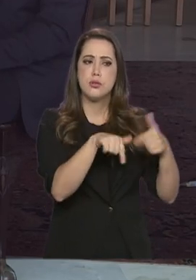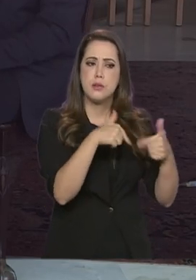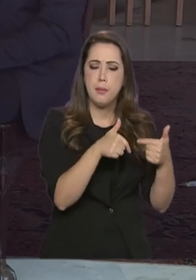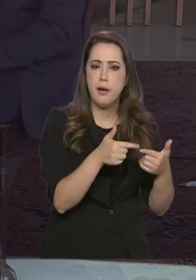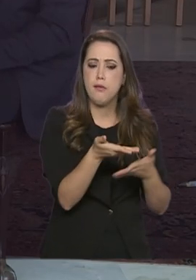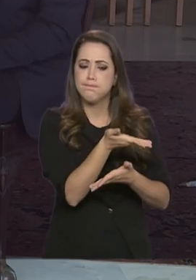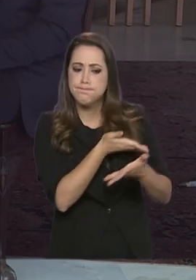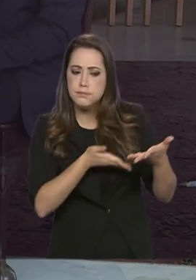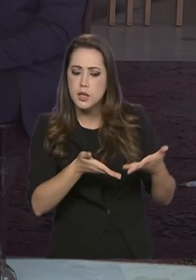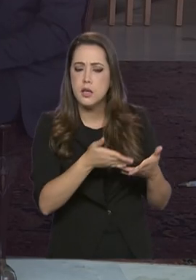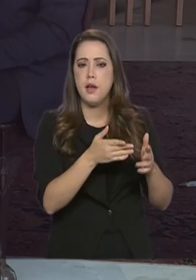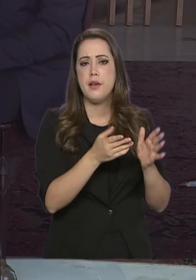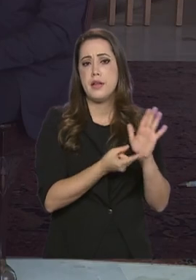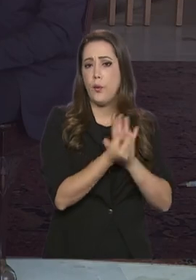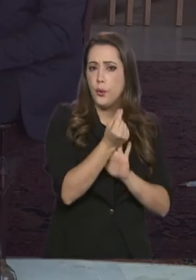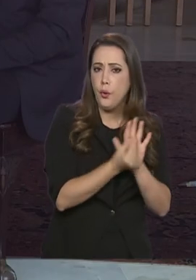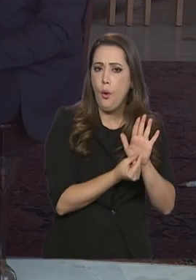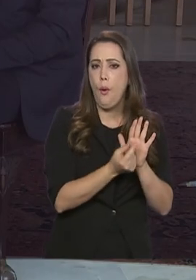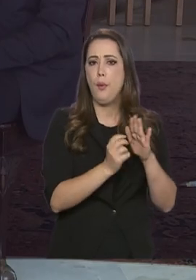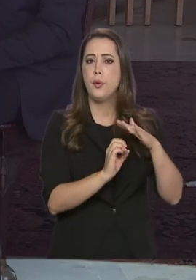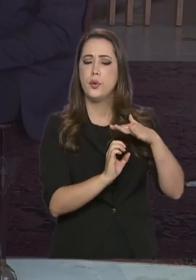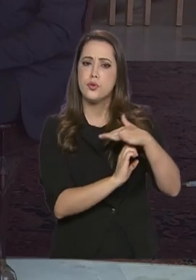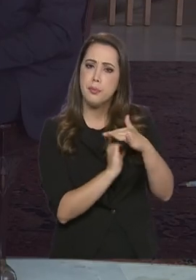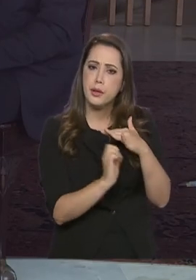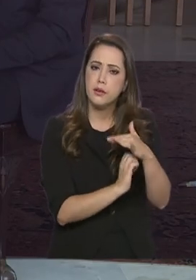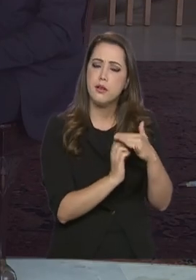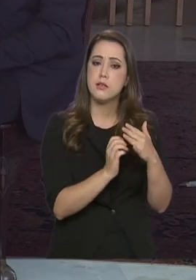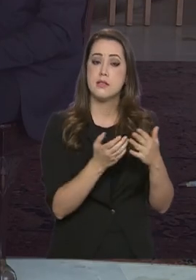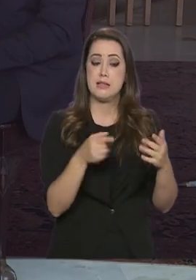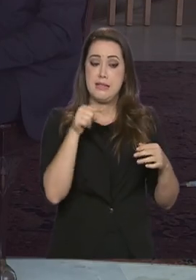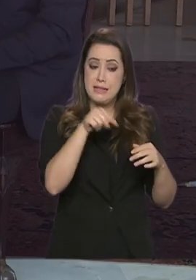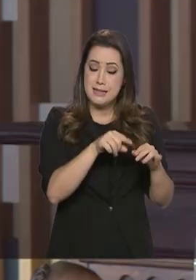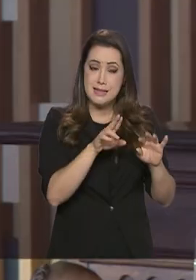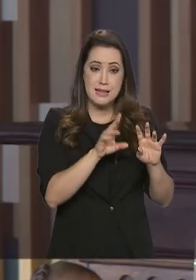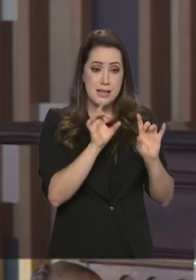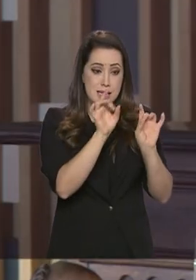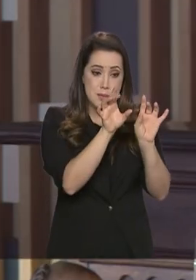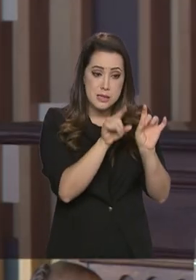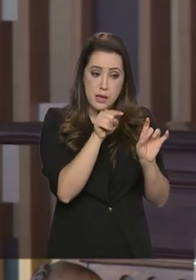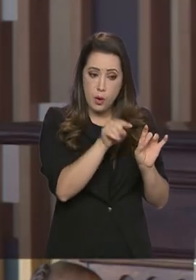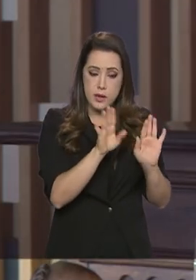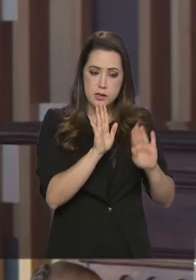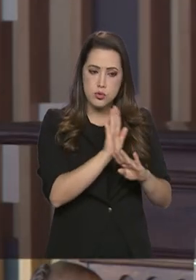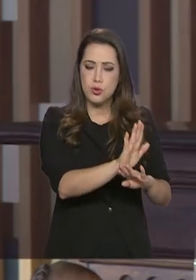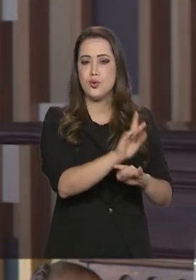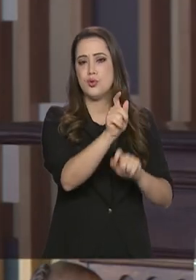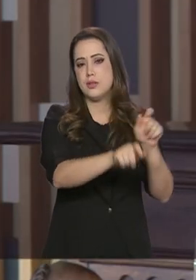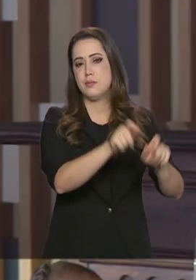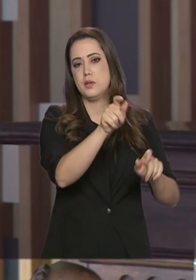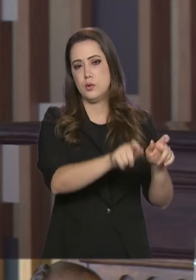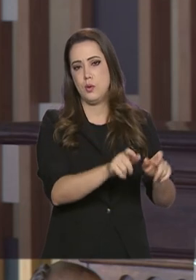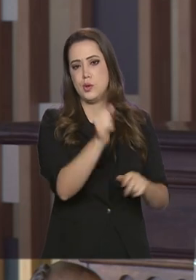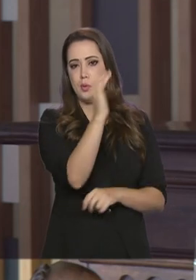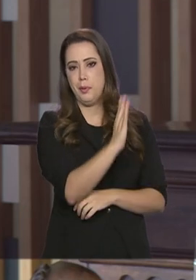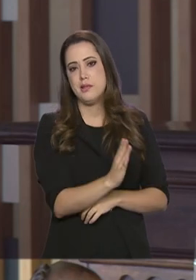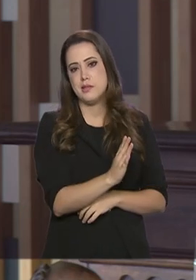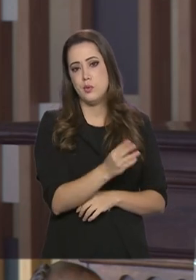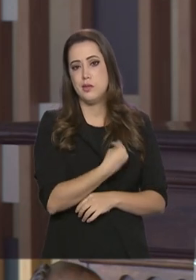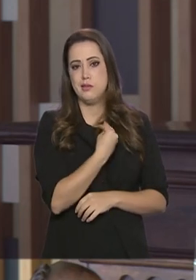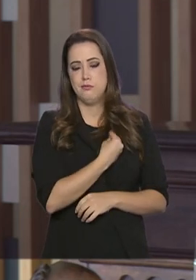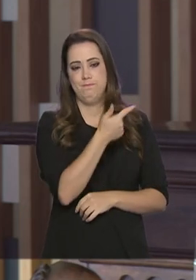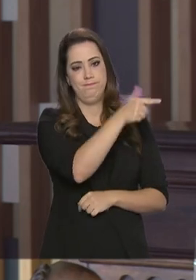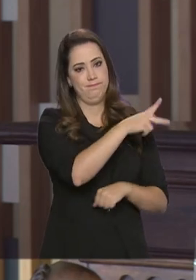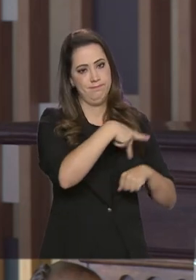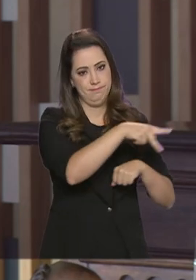atração de investimentos e, nesse caso presente, de assistência aos brasileiros. A gente precisa ter essa presença física